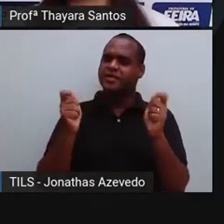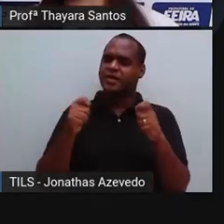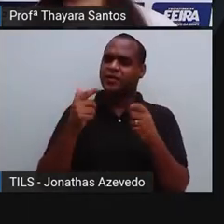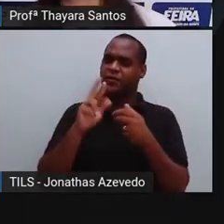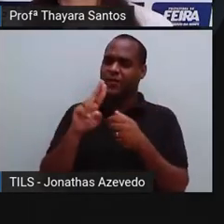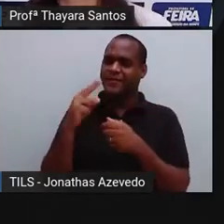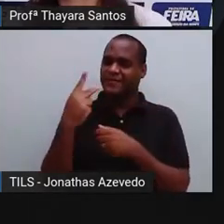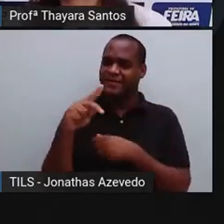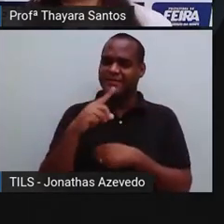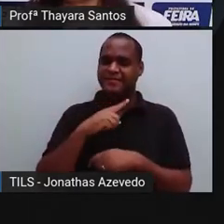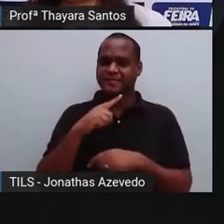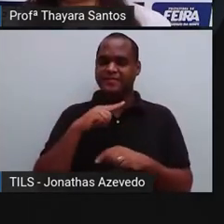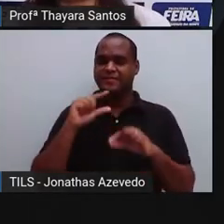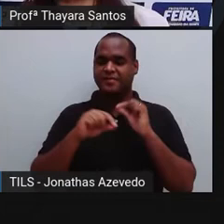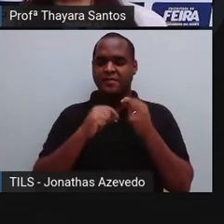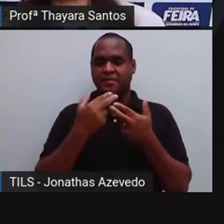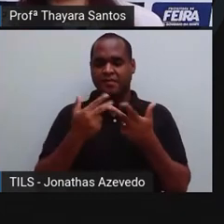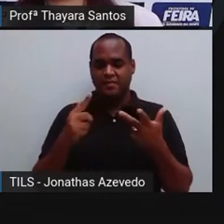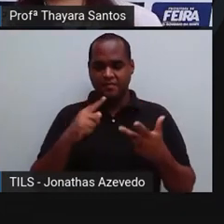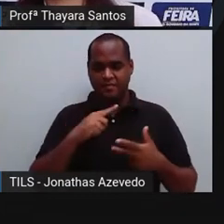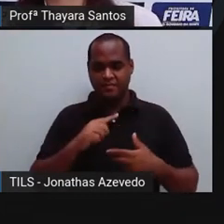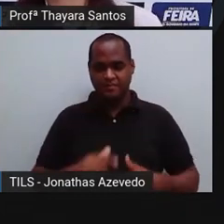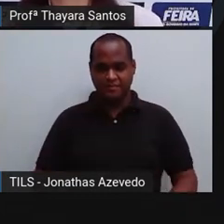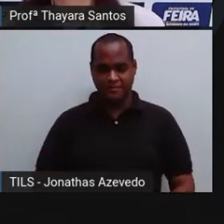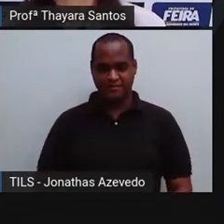que colocou o nome de vocês, clique em começar.